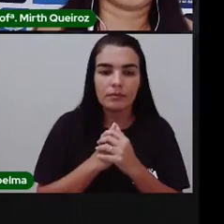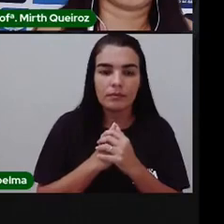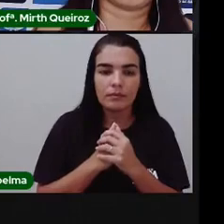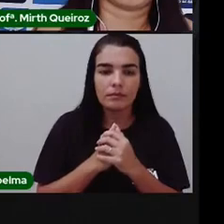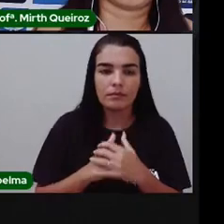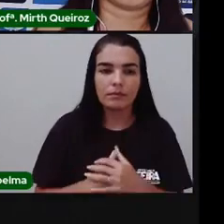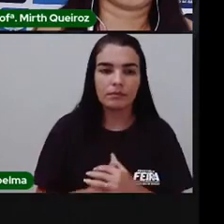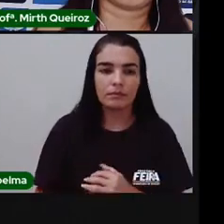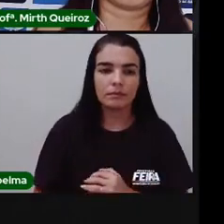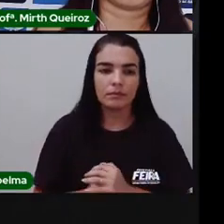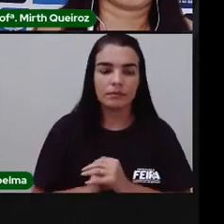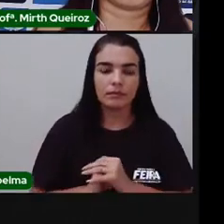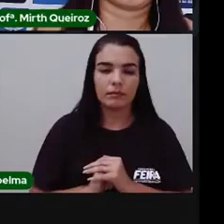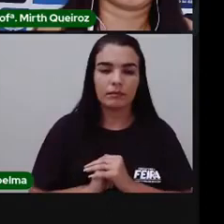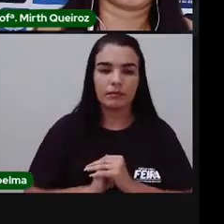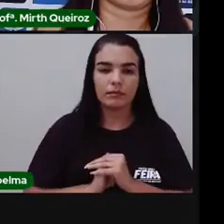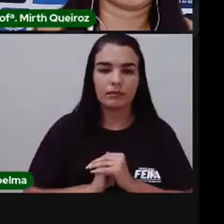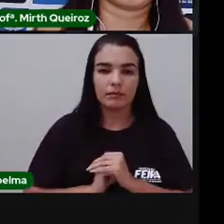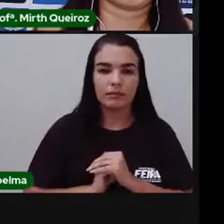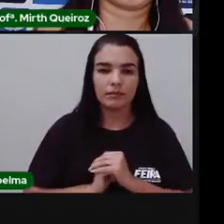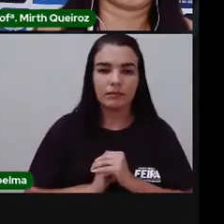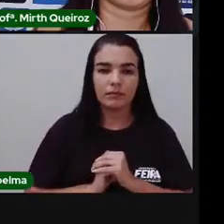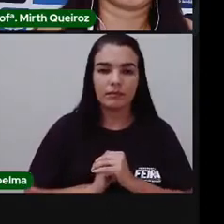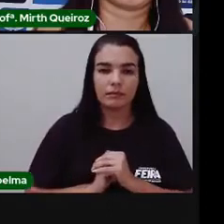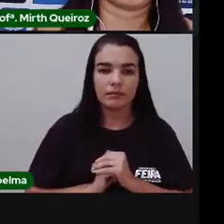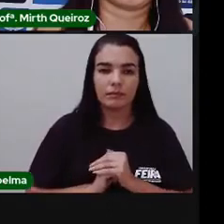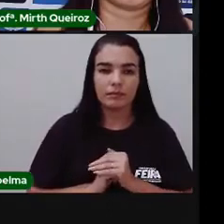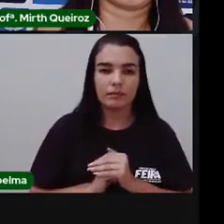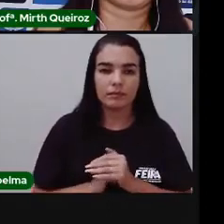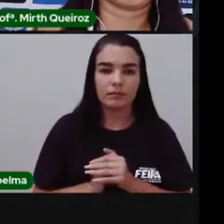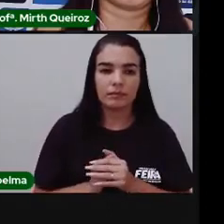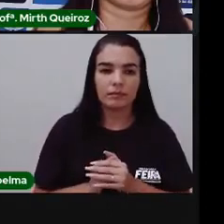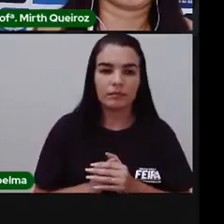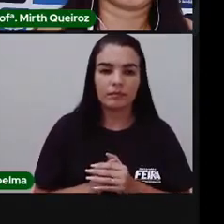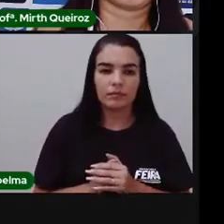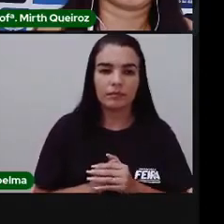Essa é a outra peça, né? Que é um paralelograma.